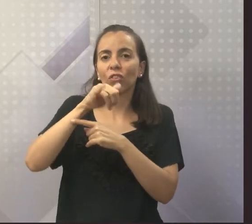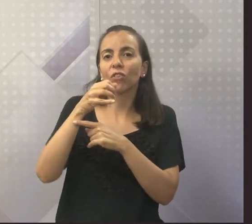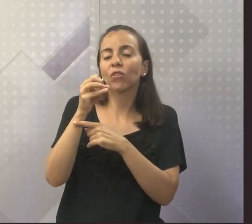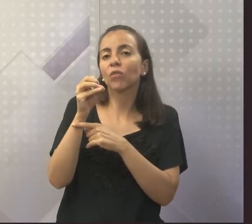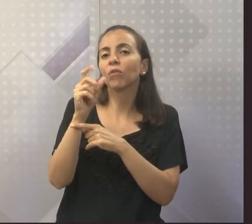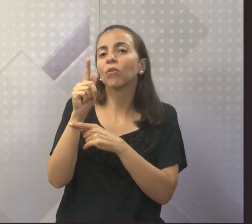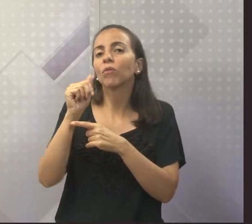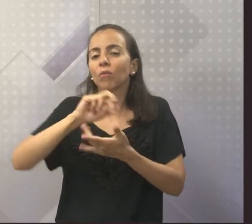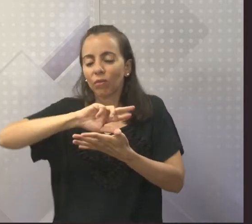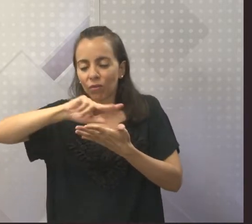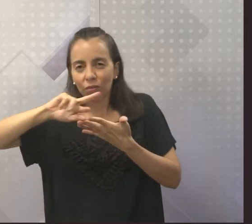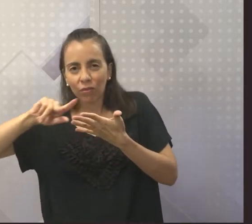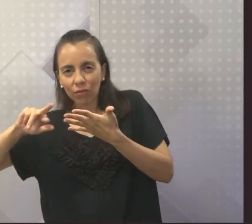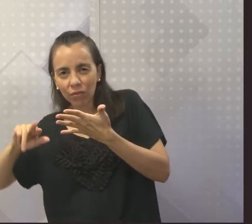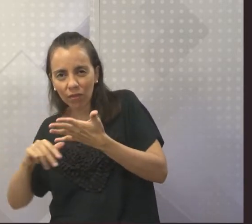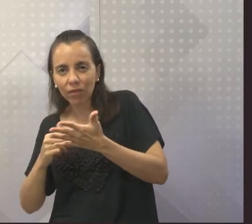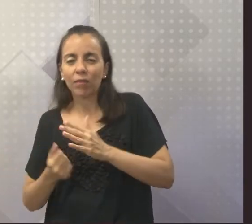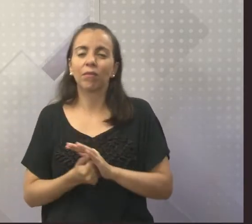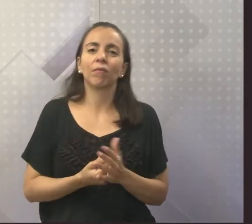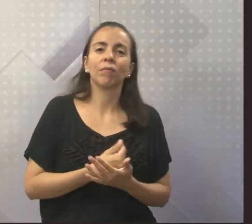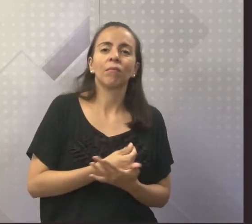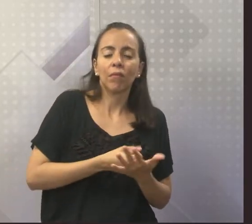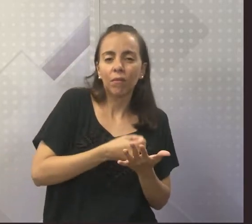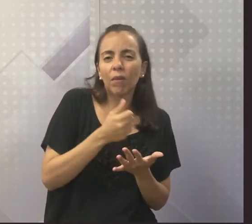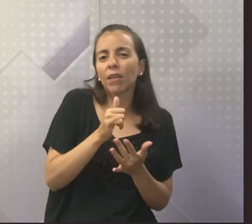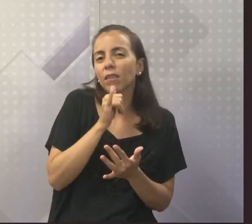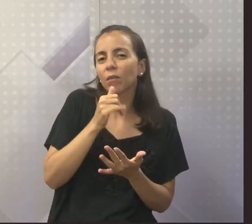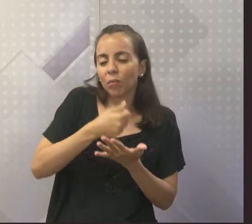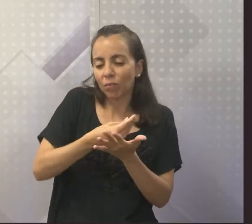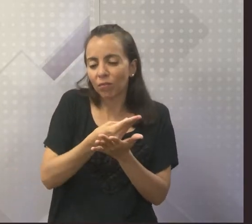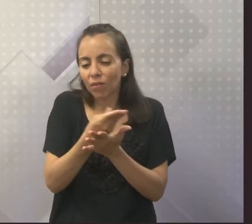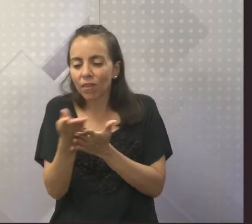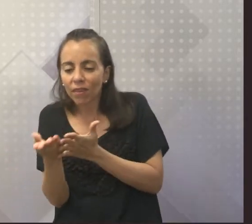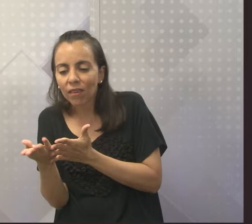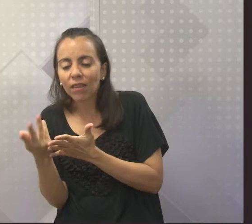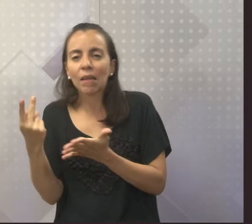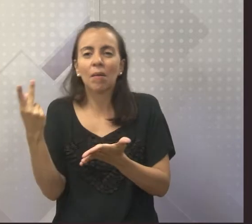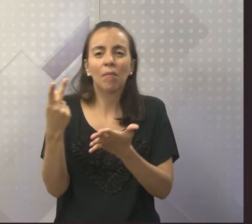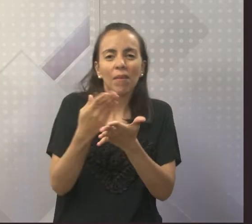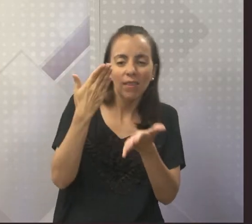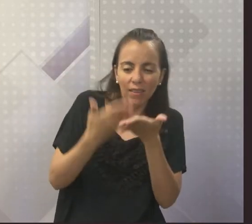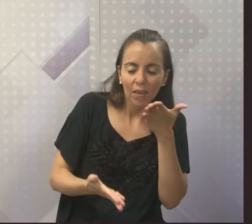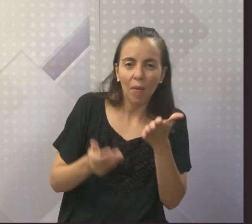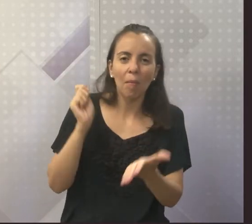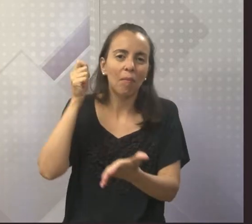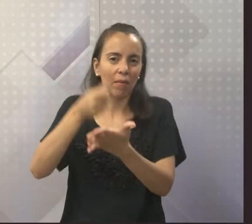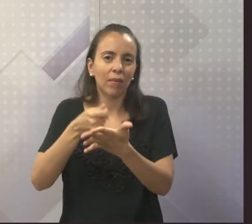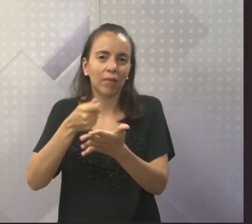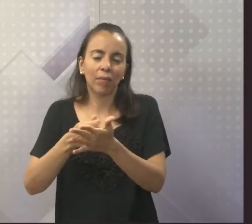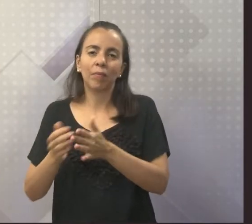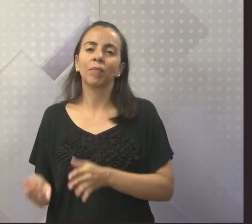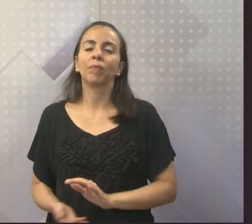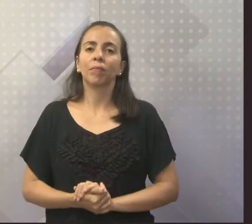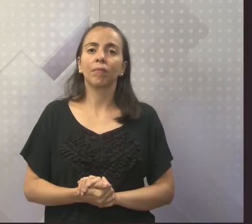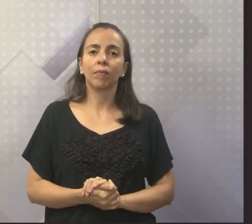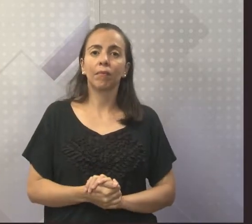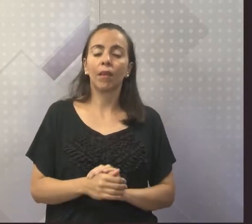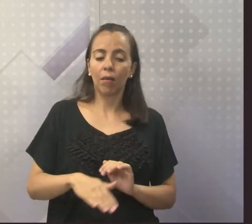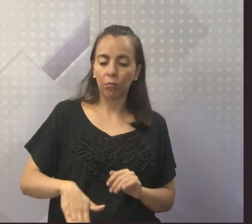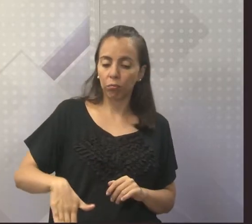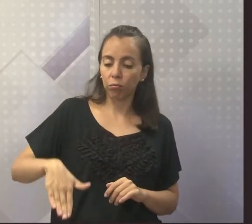dele para pagar uma dívida de jogo. Olha só. E aos 17 anos,